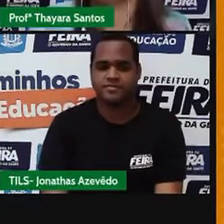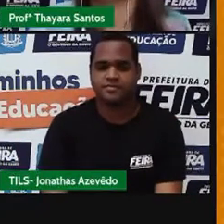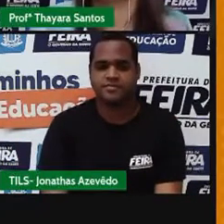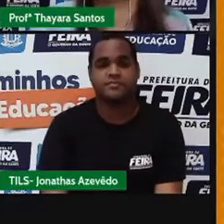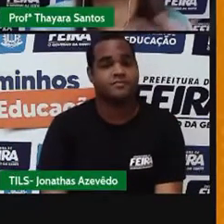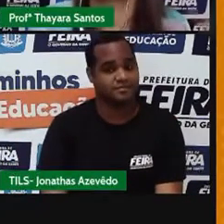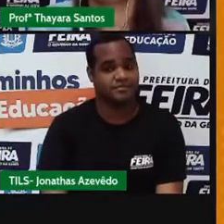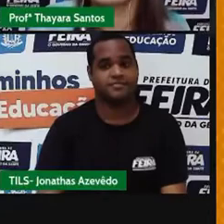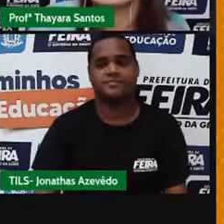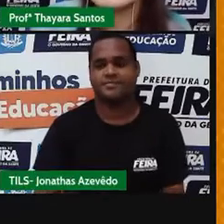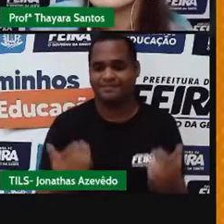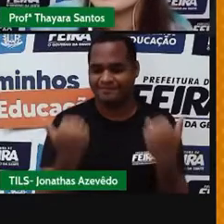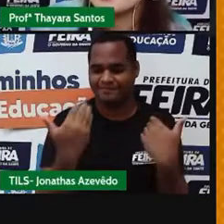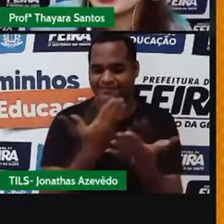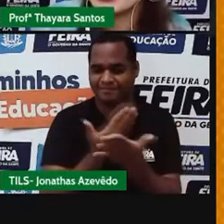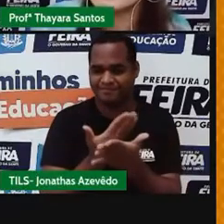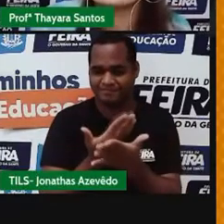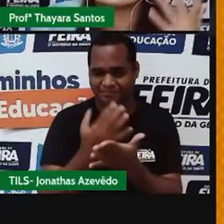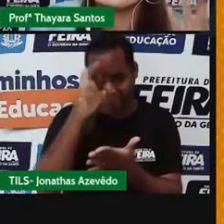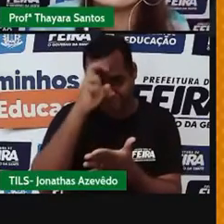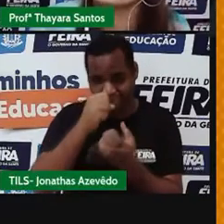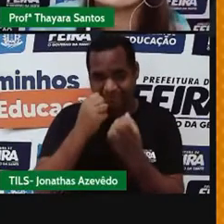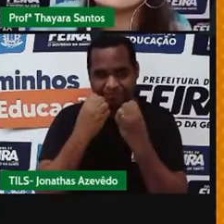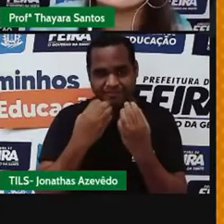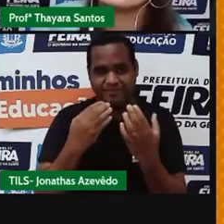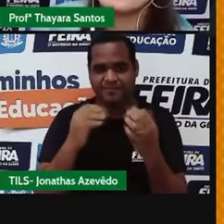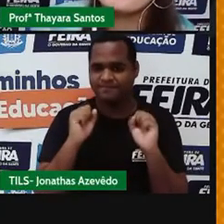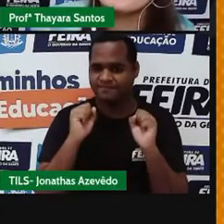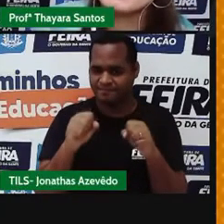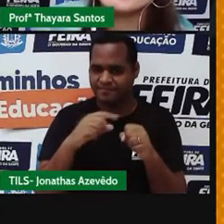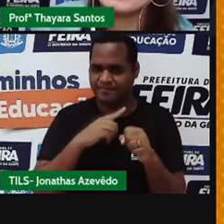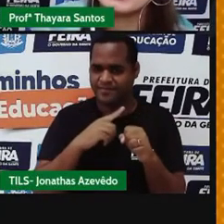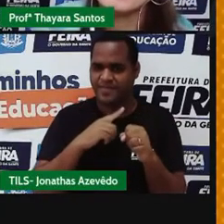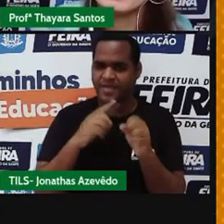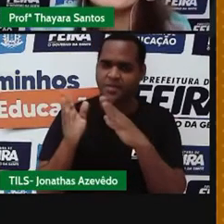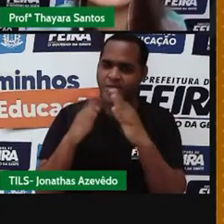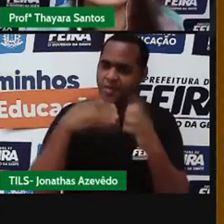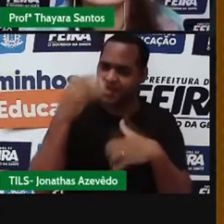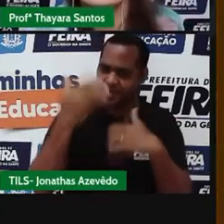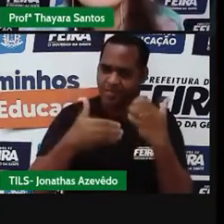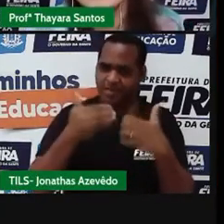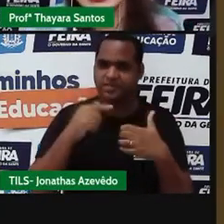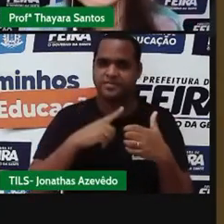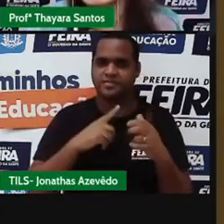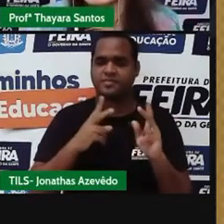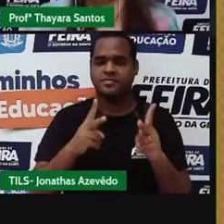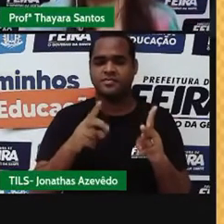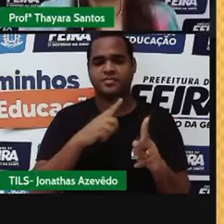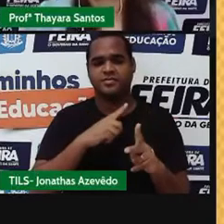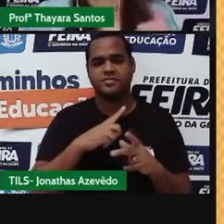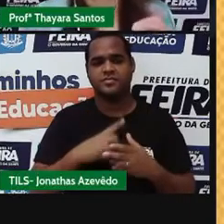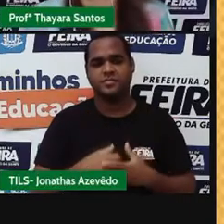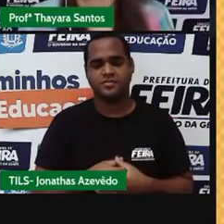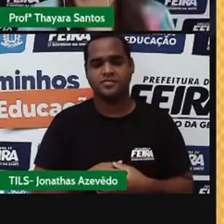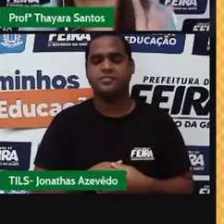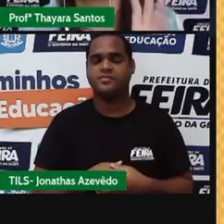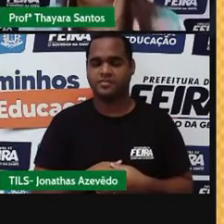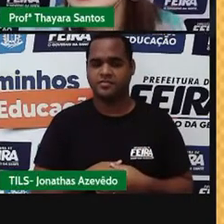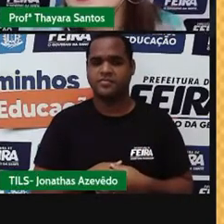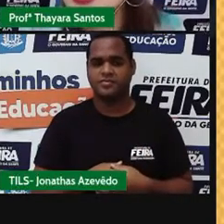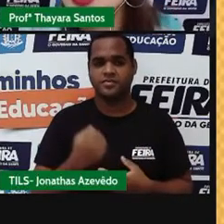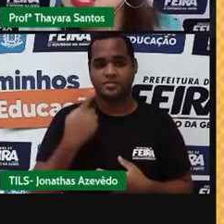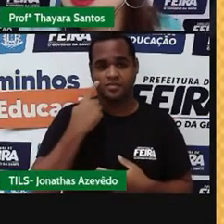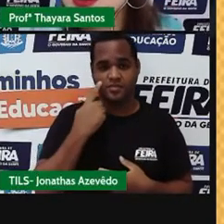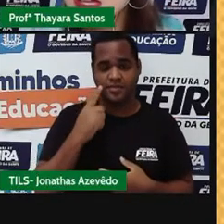Agora vamos continuar os nossos estudos por aqui, que a gente tem muita coisa ainda para ver. Então, se a gente pega